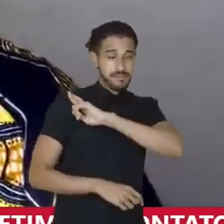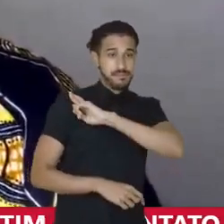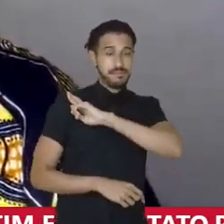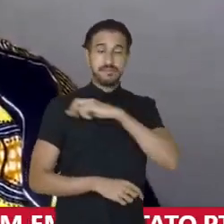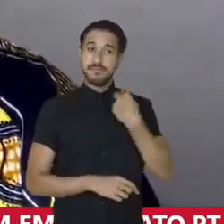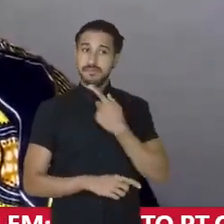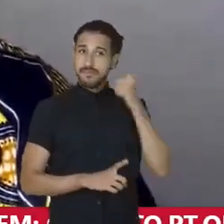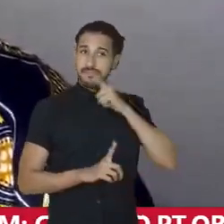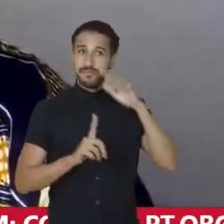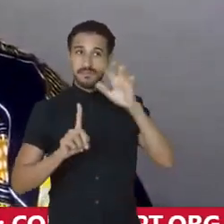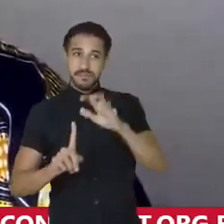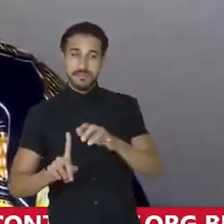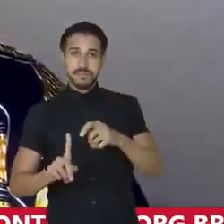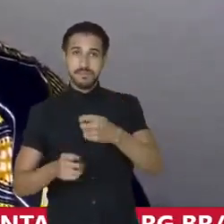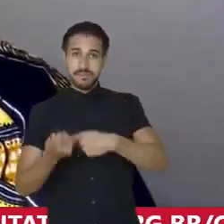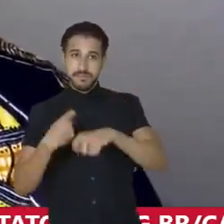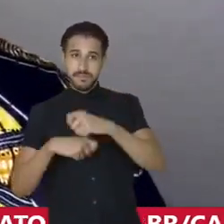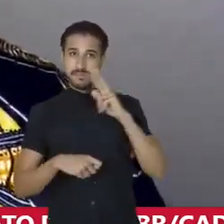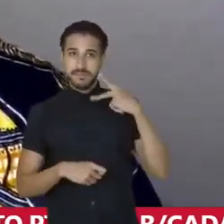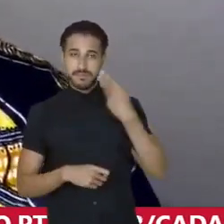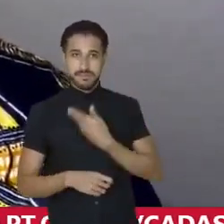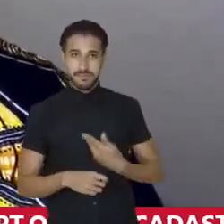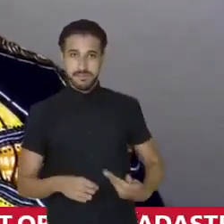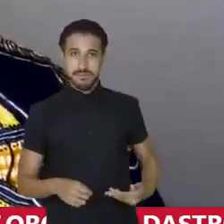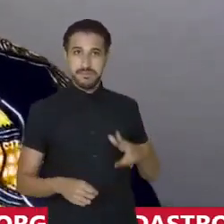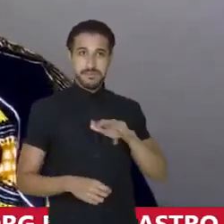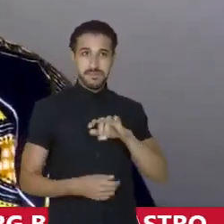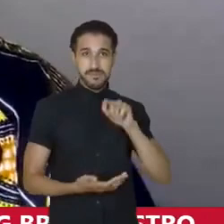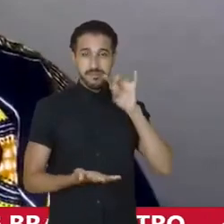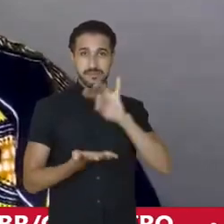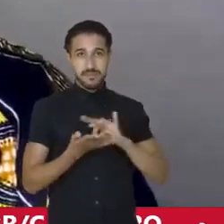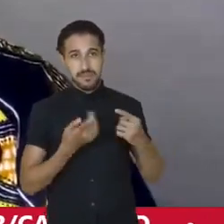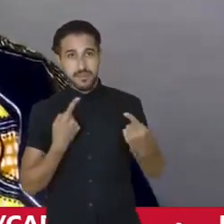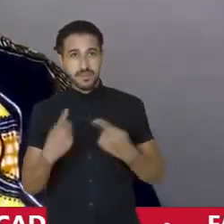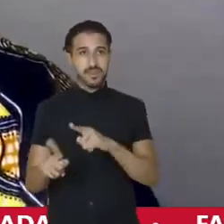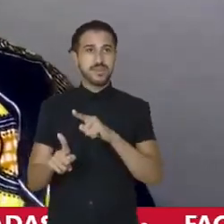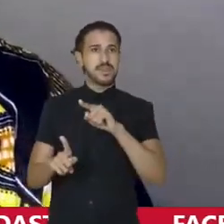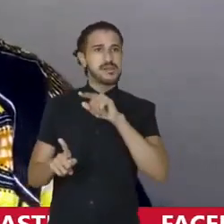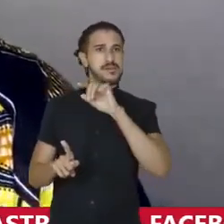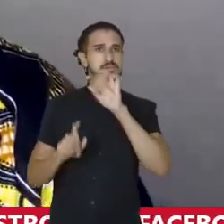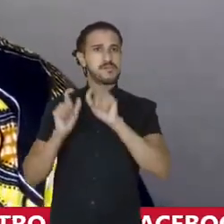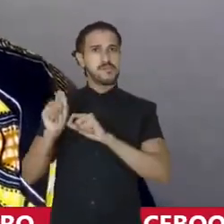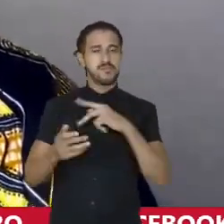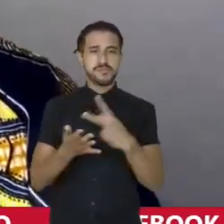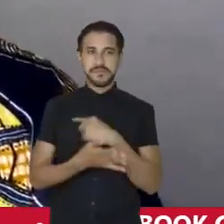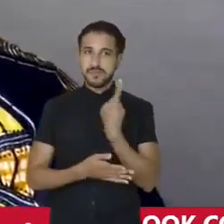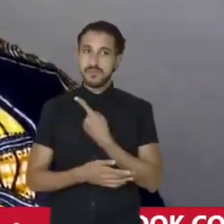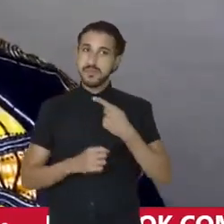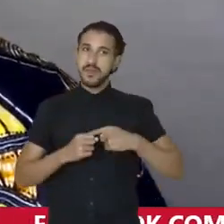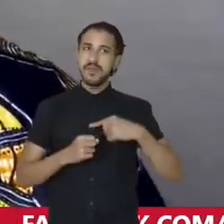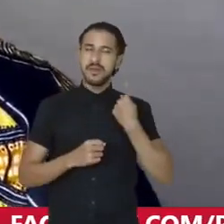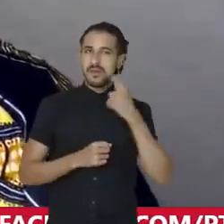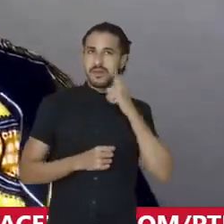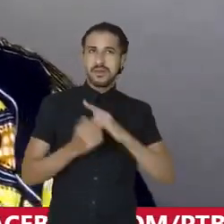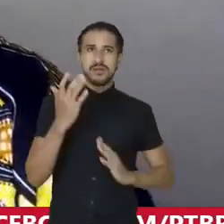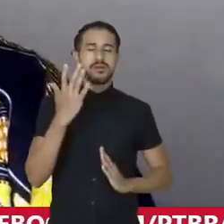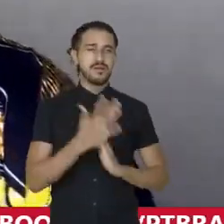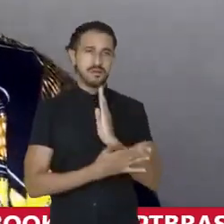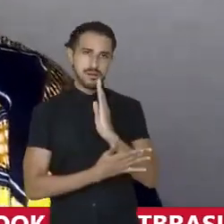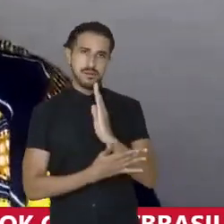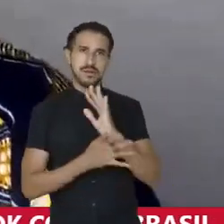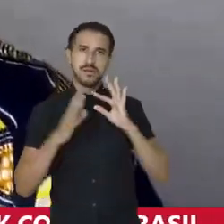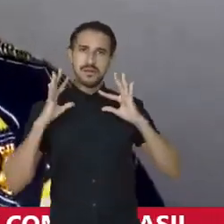interferir no orçamento com políticas públicas que vai, de fato, combater tudo o que acontece na nossa cidade. Então, a gente conseguiu aprovar